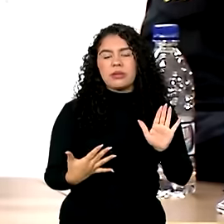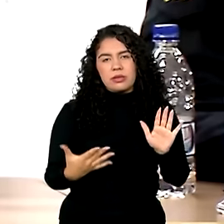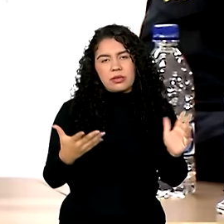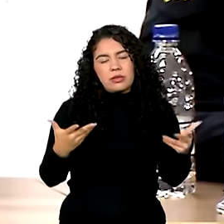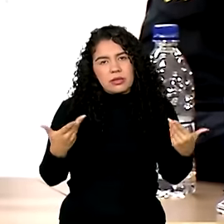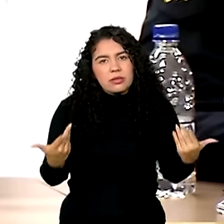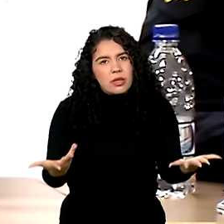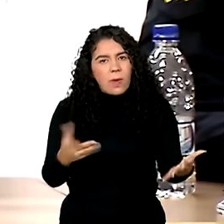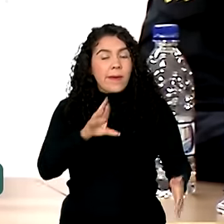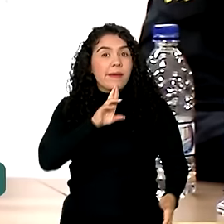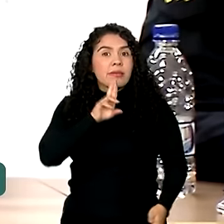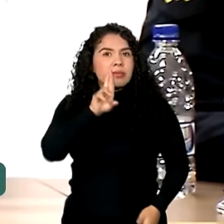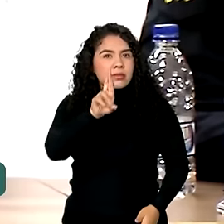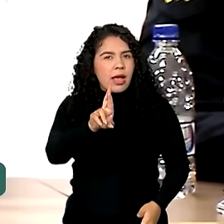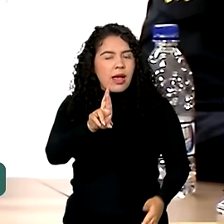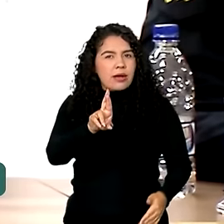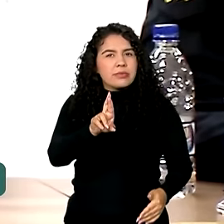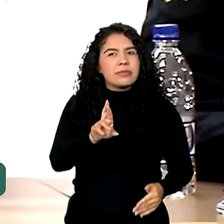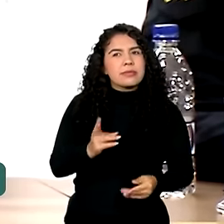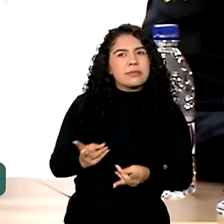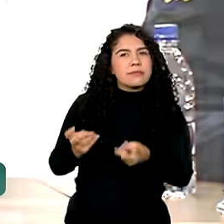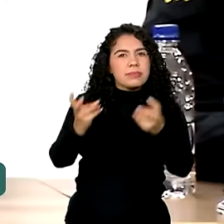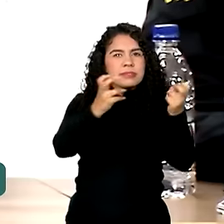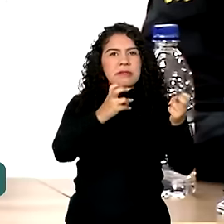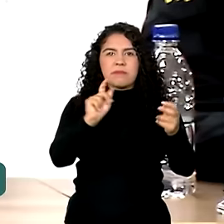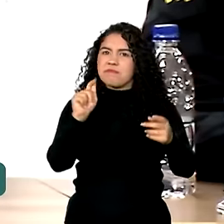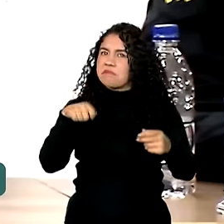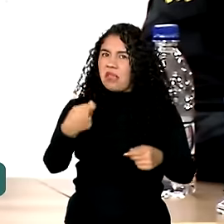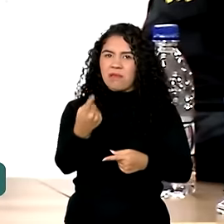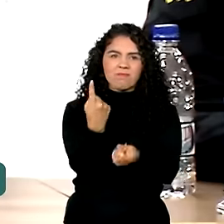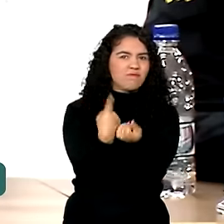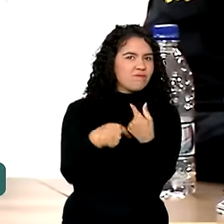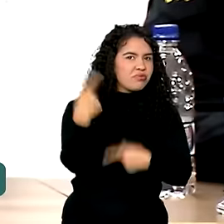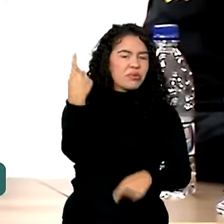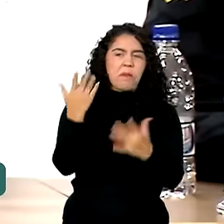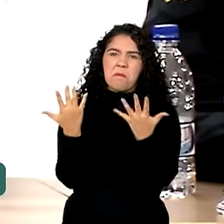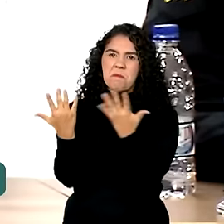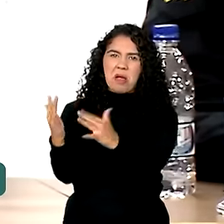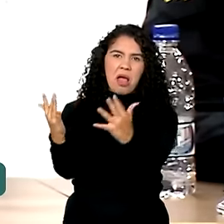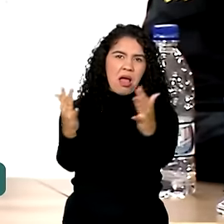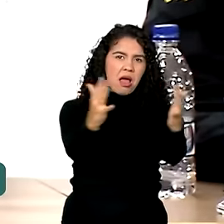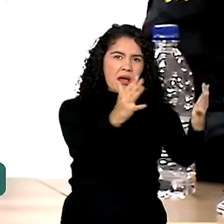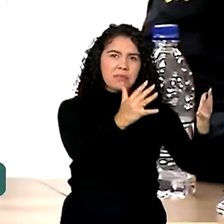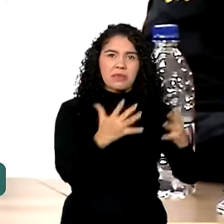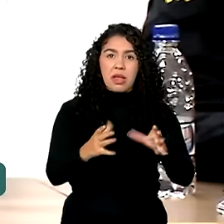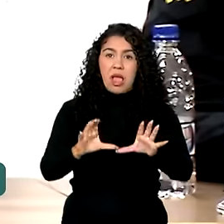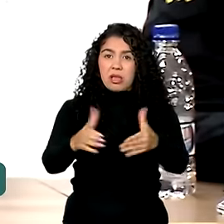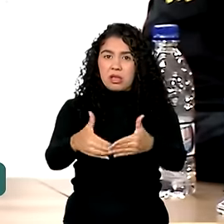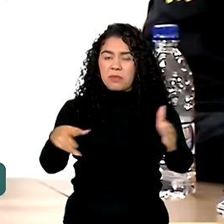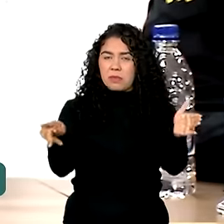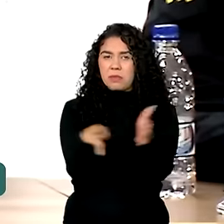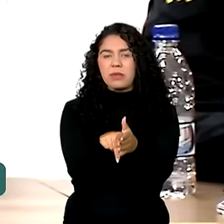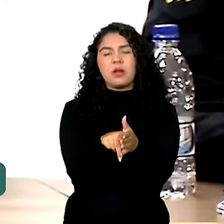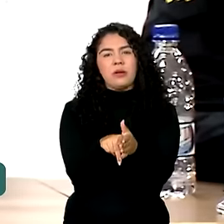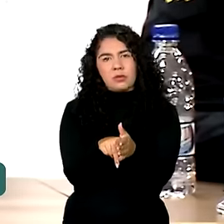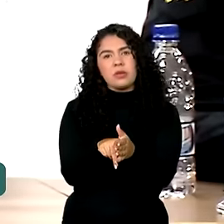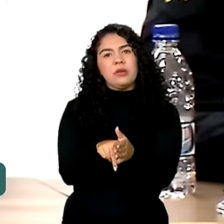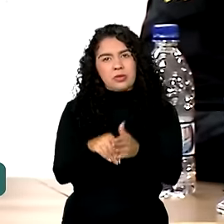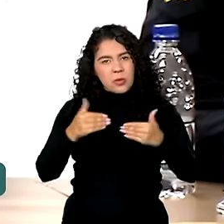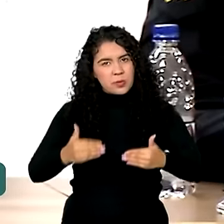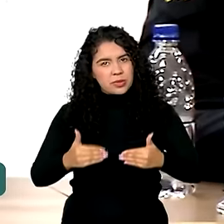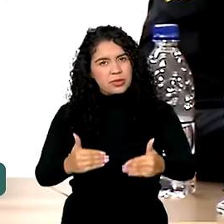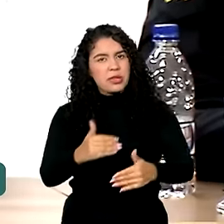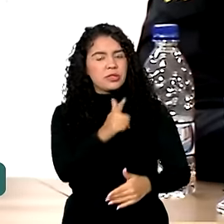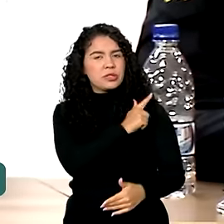o resultado que a gente vê é um resultado de muito êxito. Parabéns a toda a equipe do Ministério da Gestão que desenhou e se empenhou, se